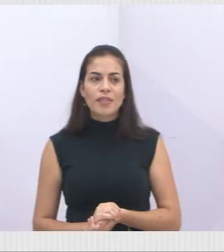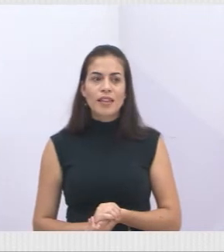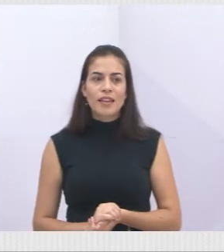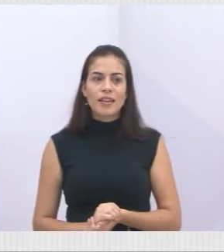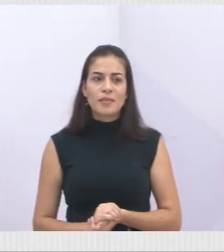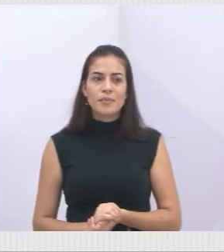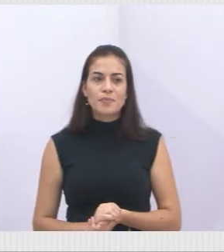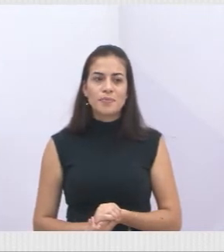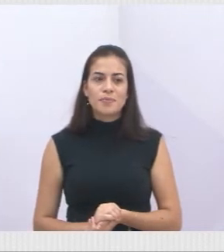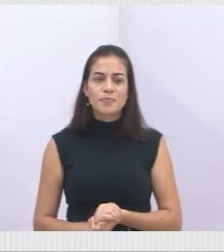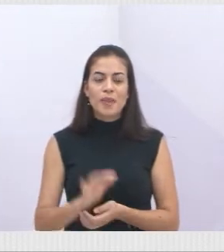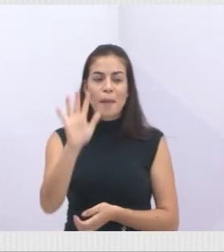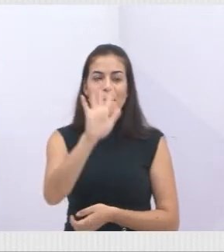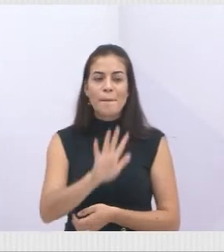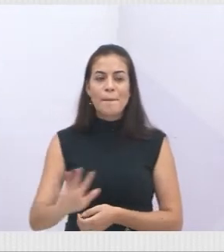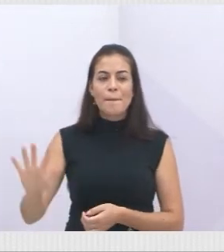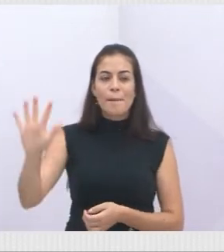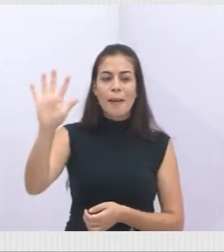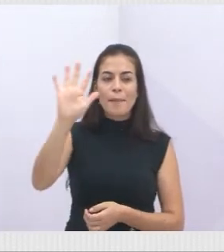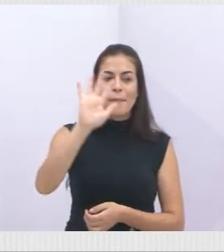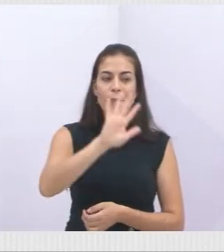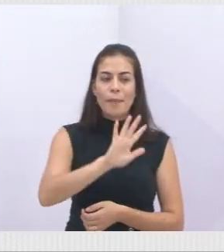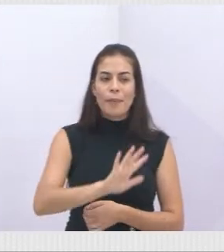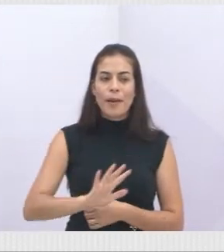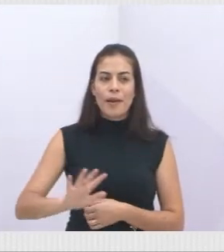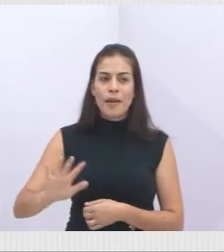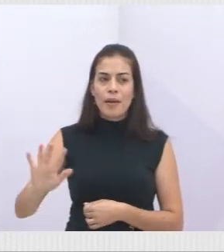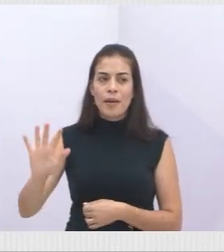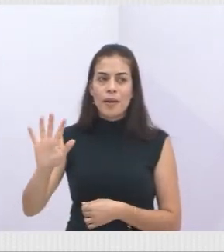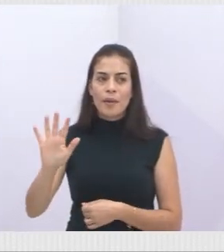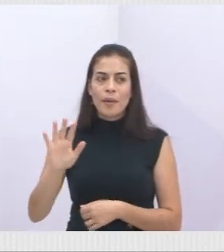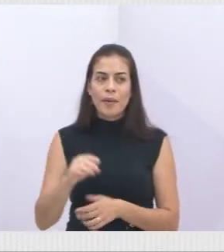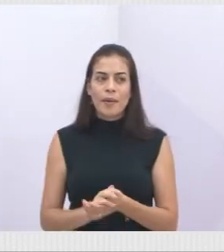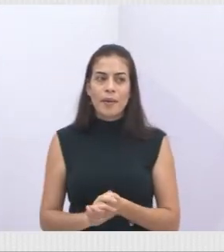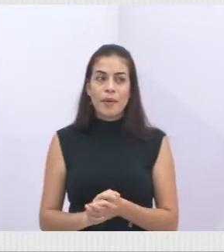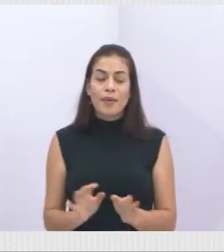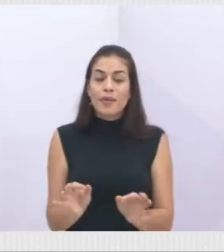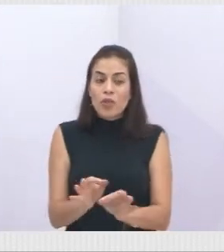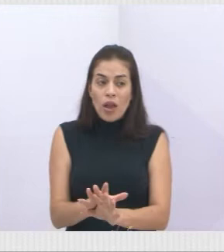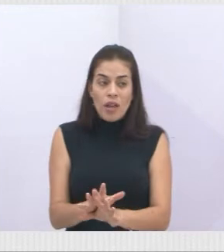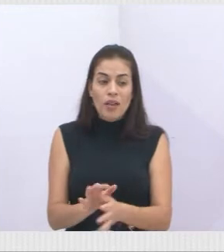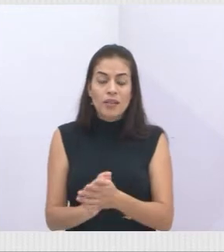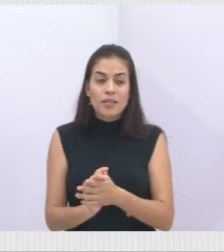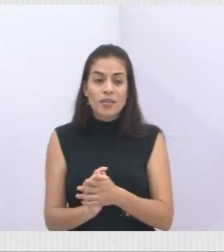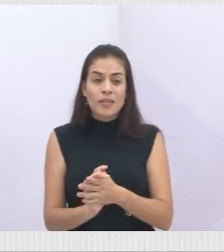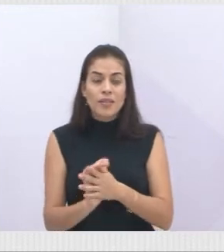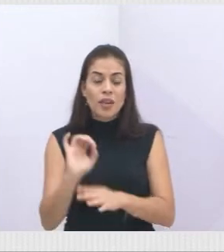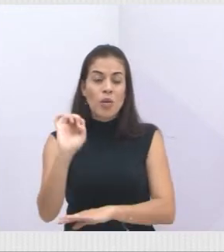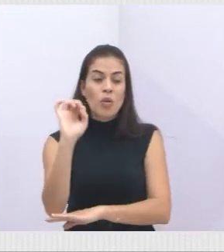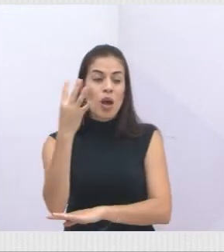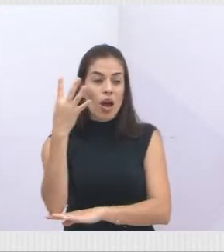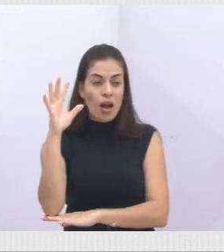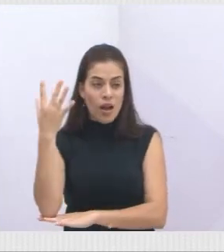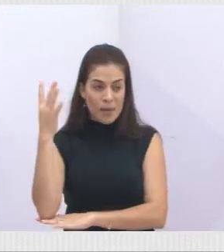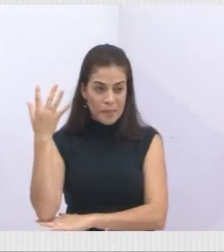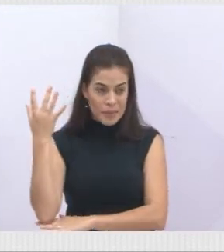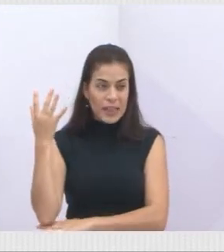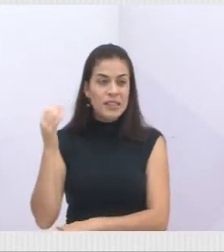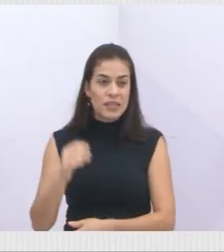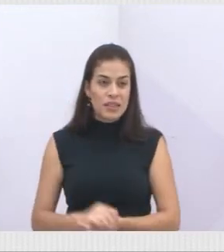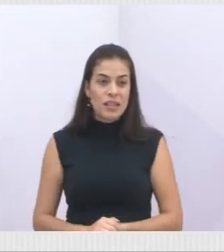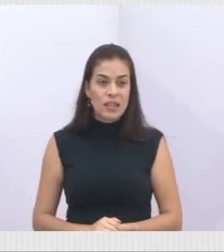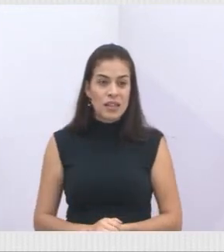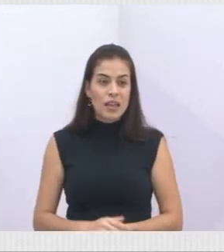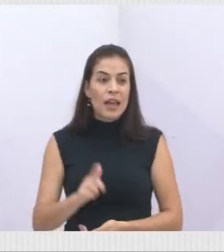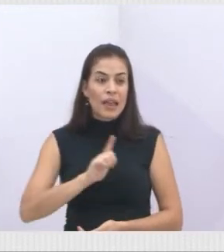próximo? Esse é o mapa final do resultado do planejamento da paisagem que tem ali os